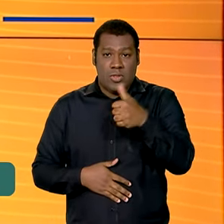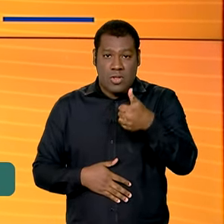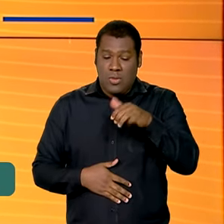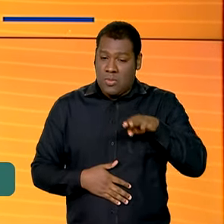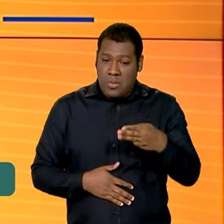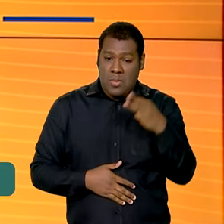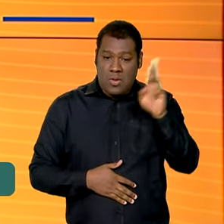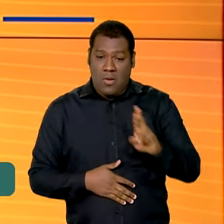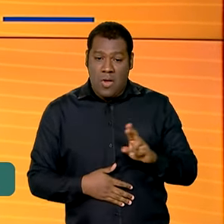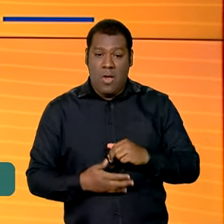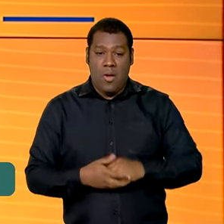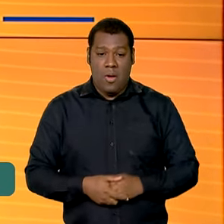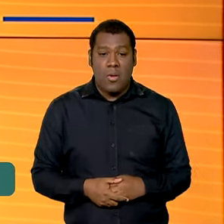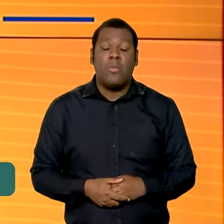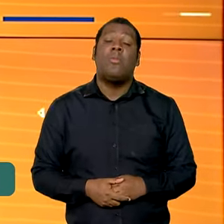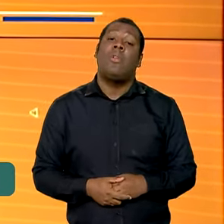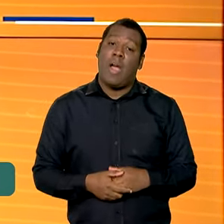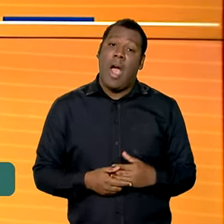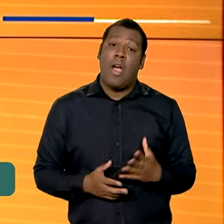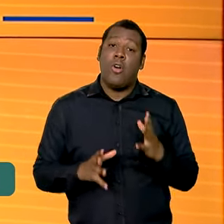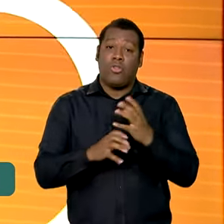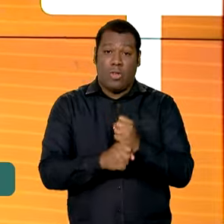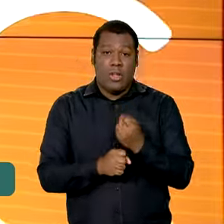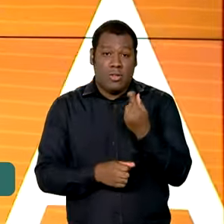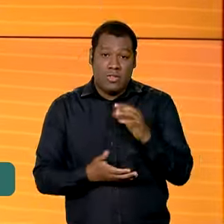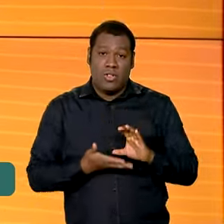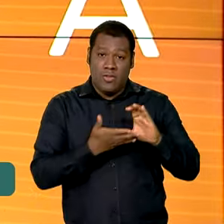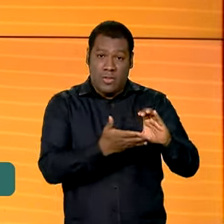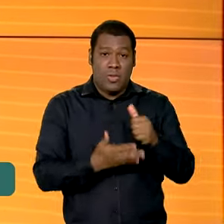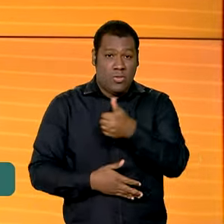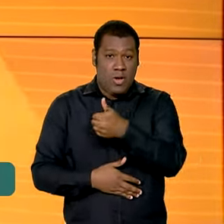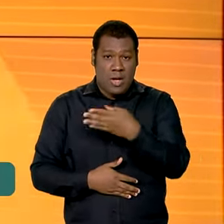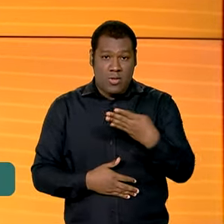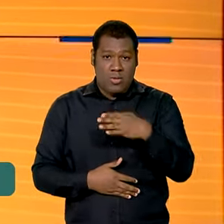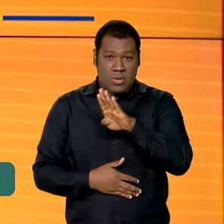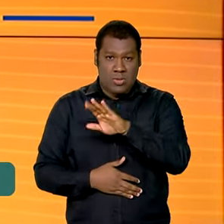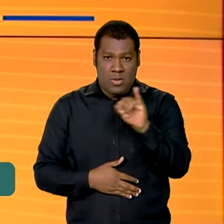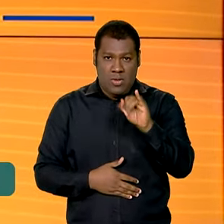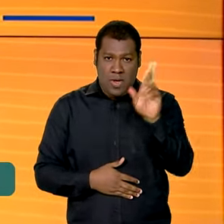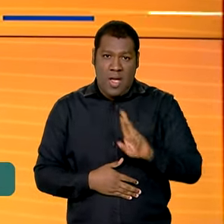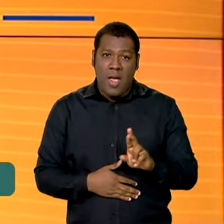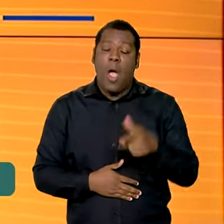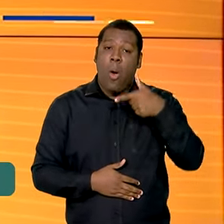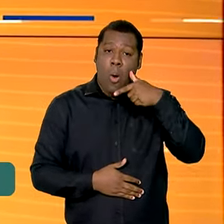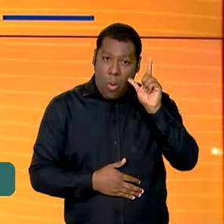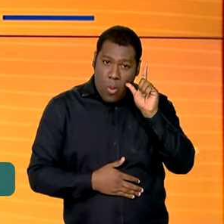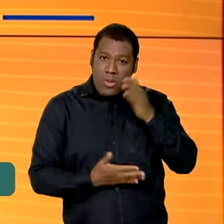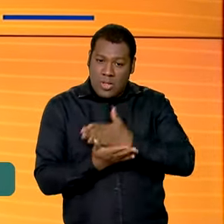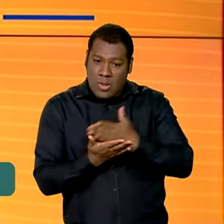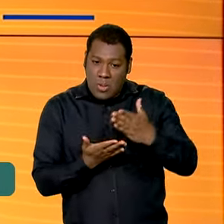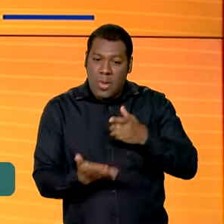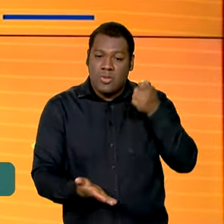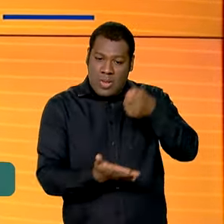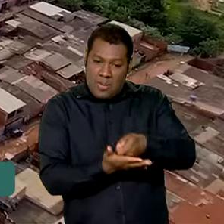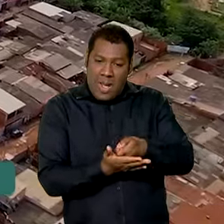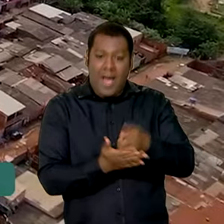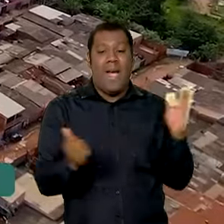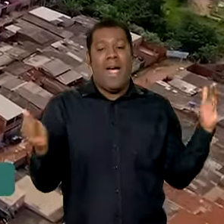totaliza aí 14 bilhões de reais. O calendário de pagamentos começou ontem e segue até o dia 30.